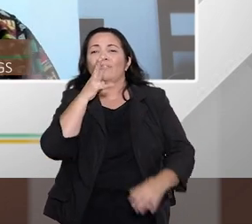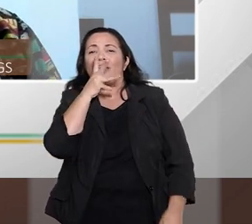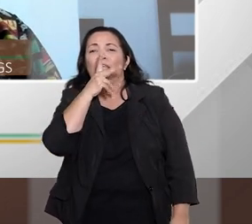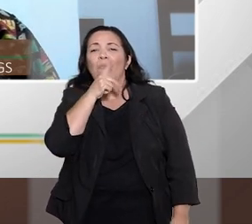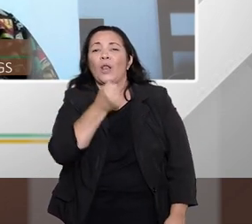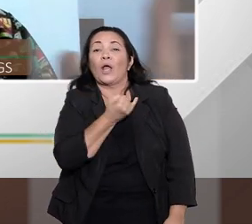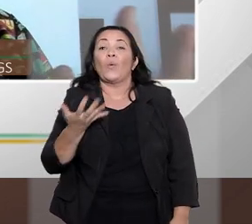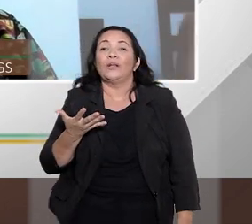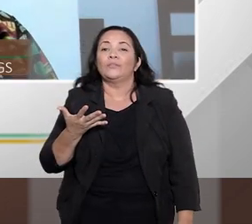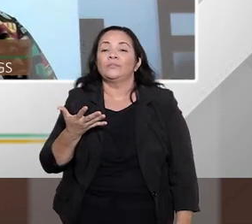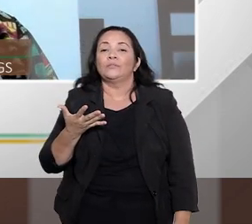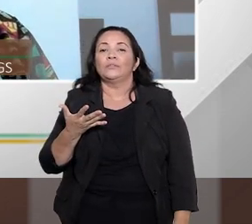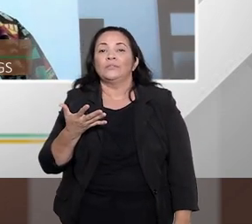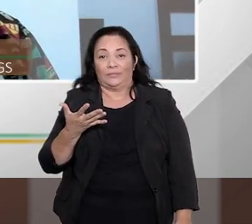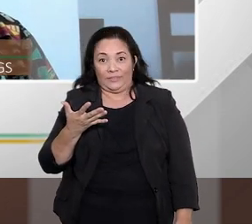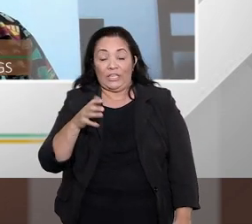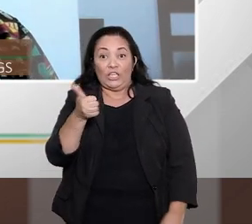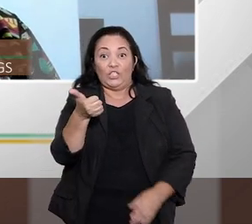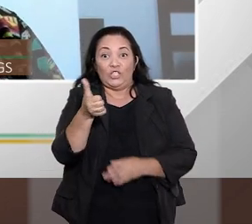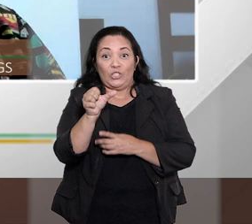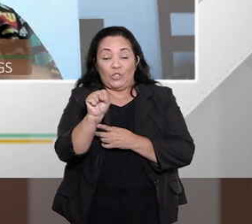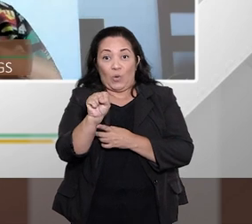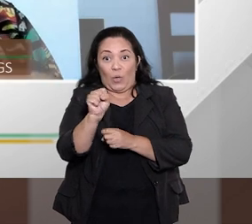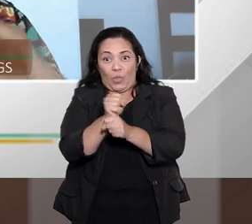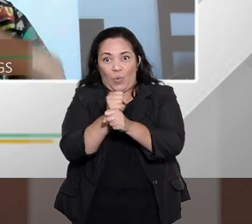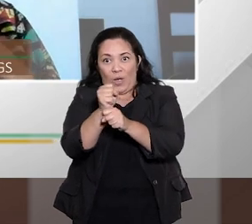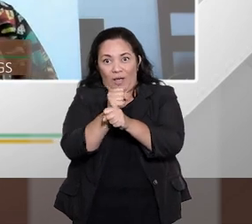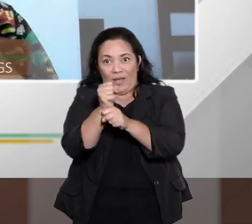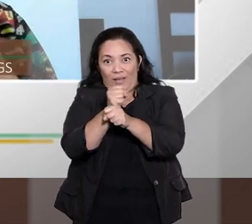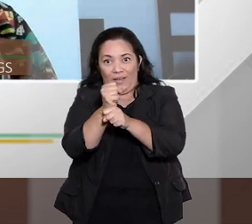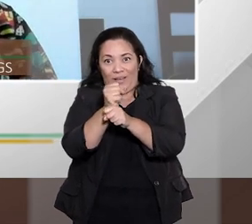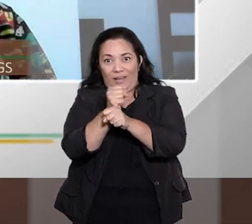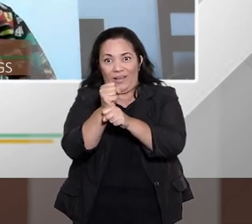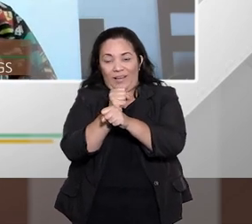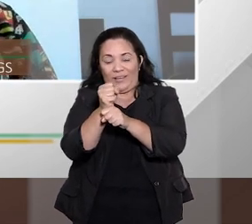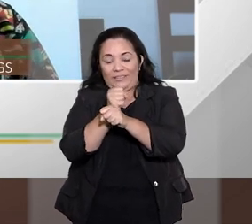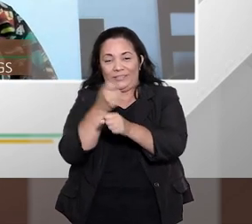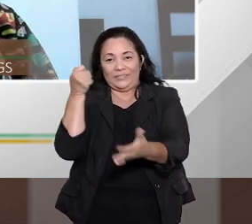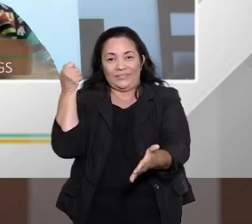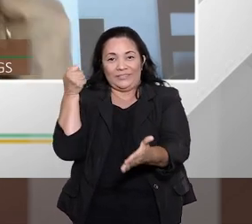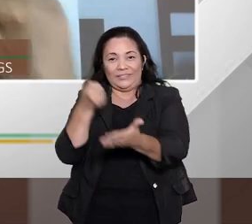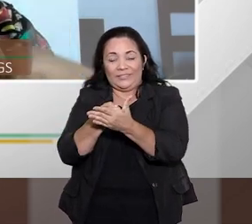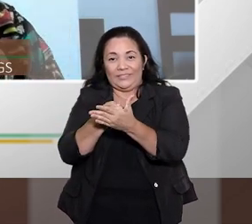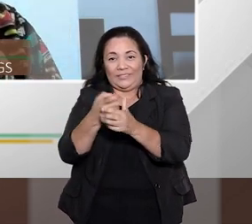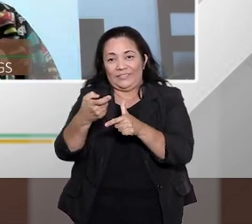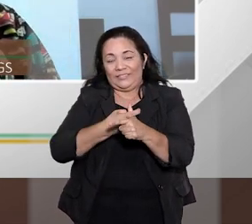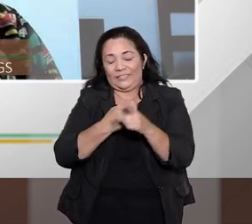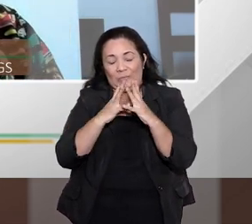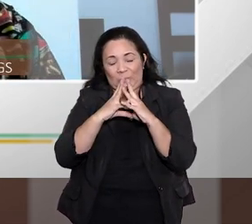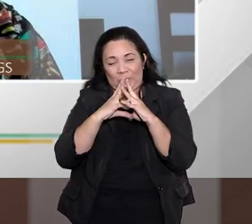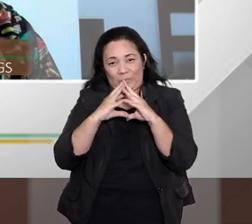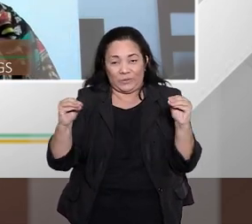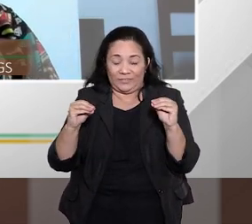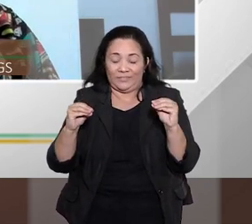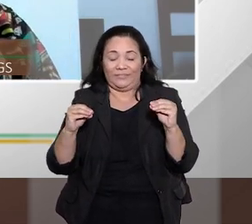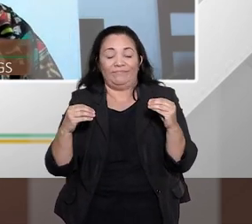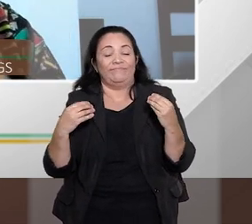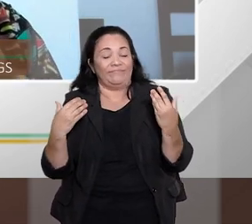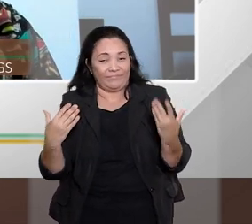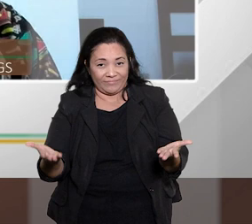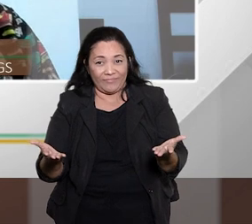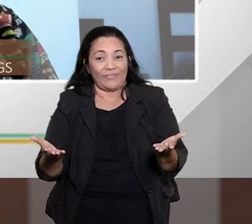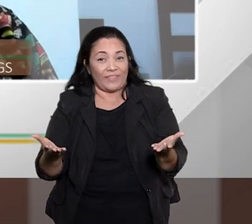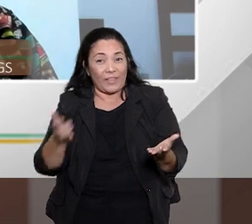aquele crédito, isso não se explica ali naquela hora, então veja, nós temos essa cultura de pegar a dívida, de